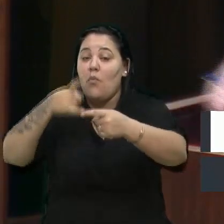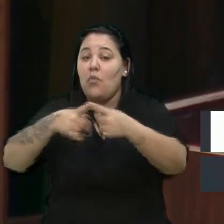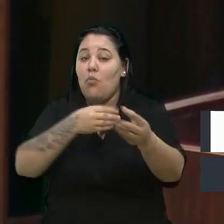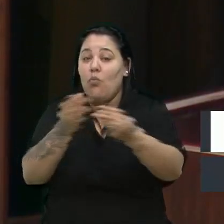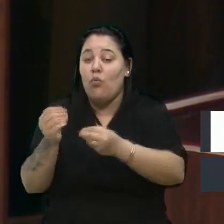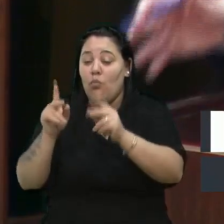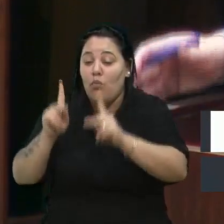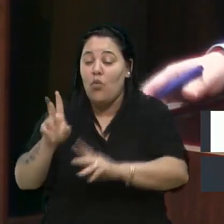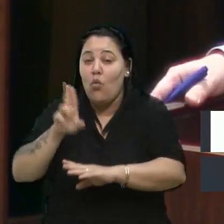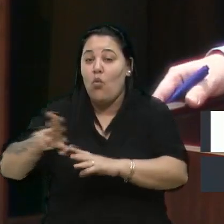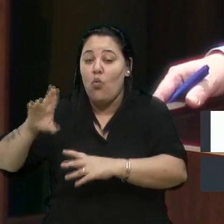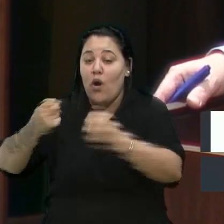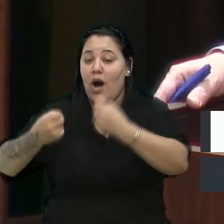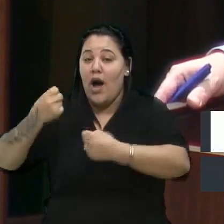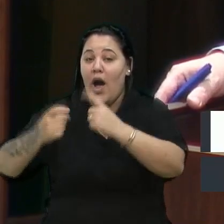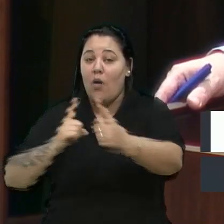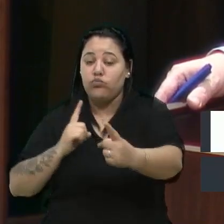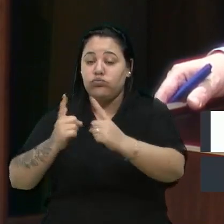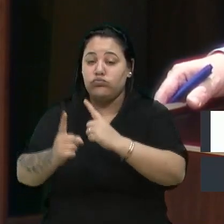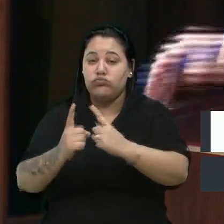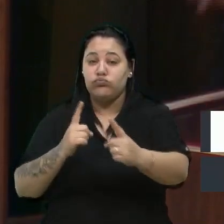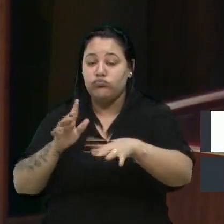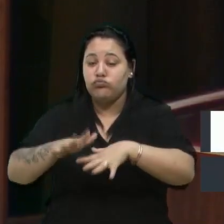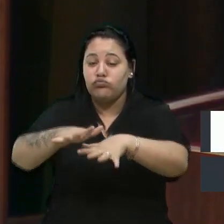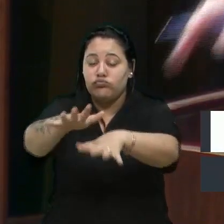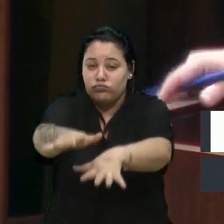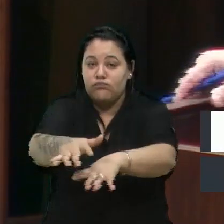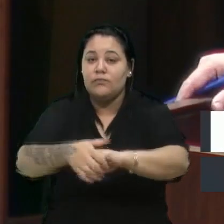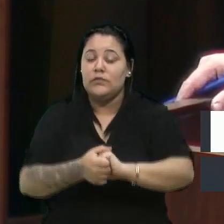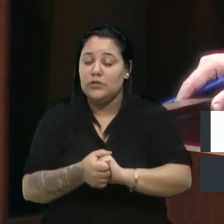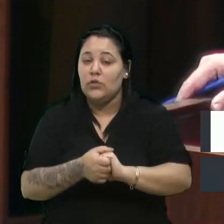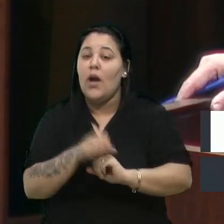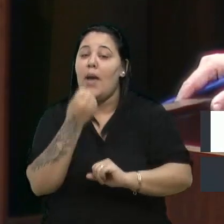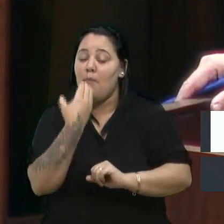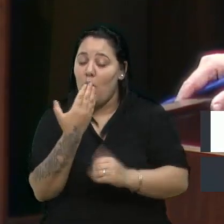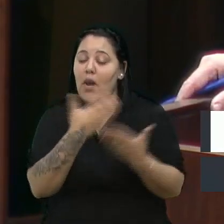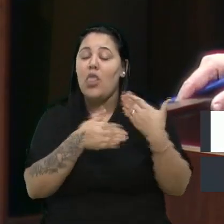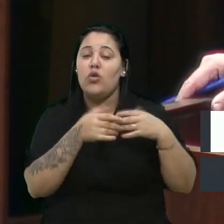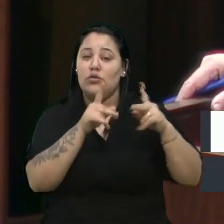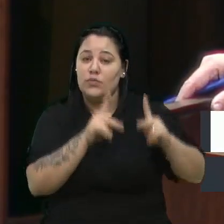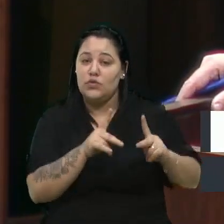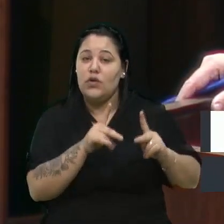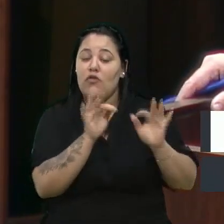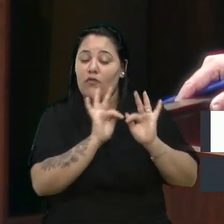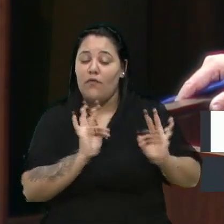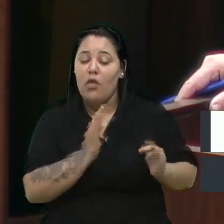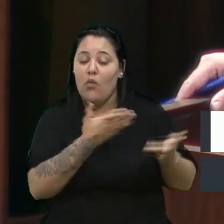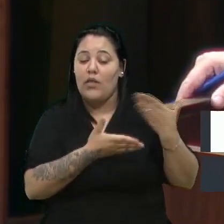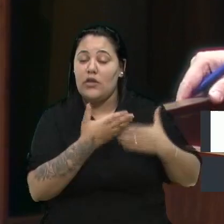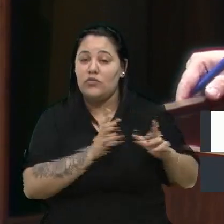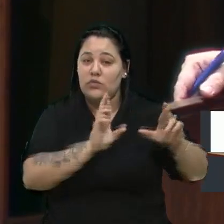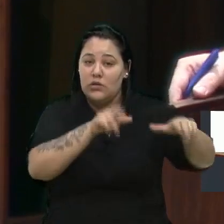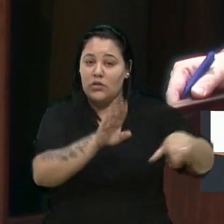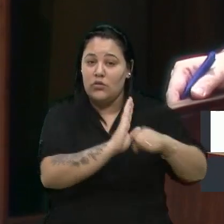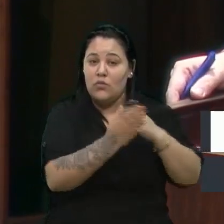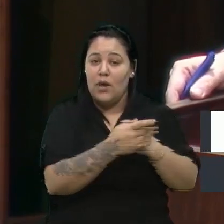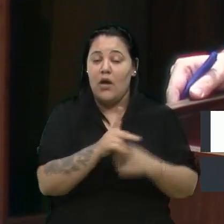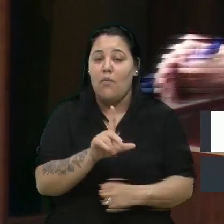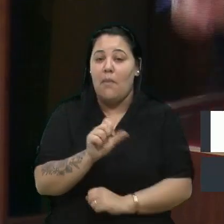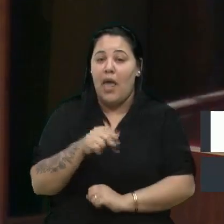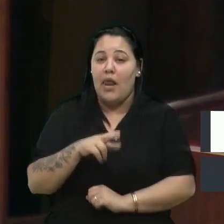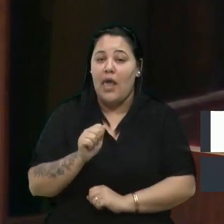um grande número de pessoas. Então, a gente fica feliz com atendimento ali nessa região do Planalto, na rua São Pedro.